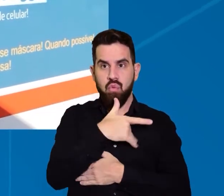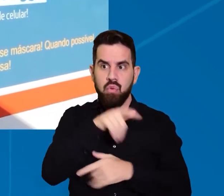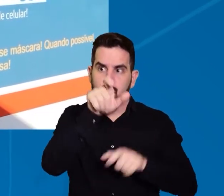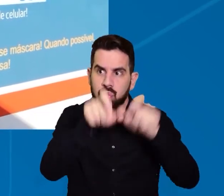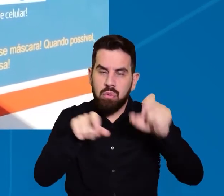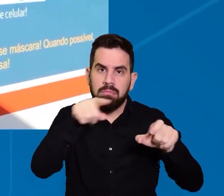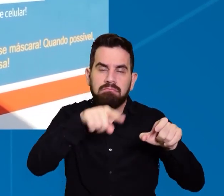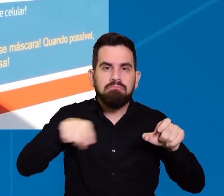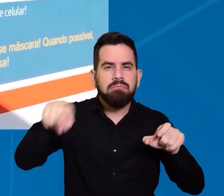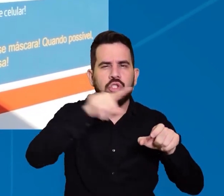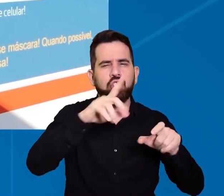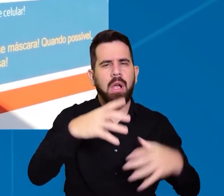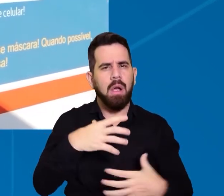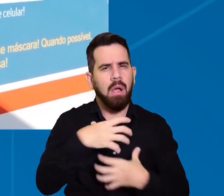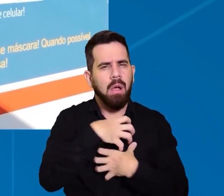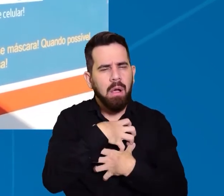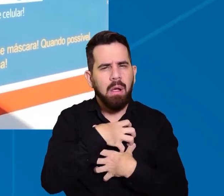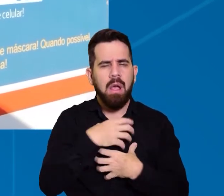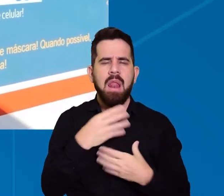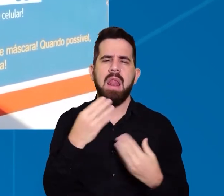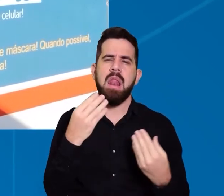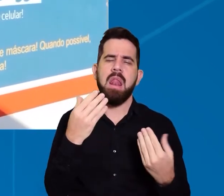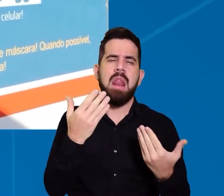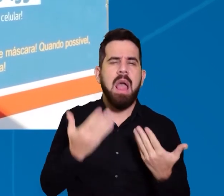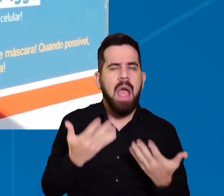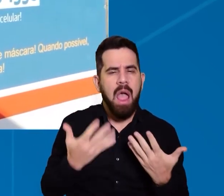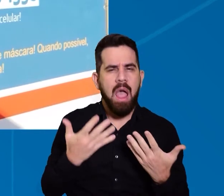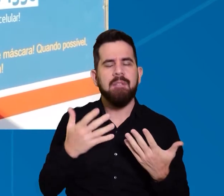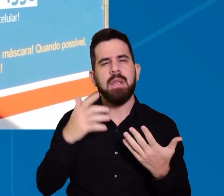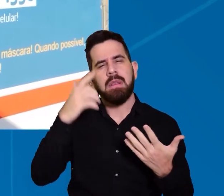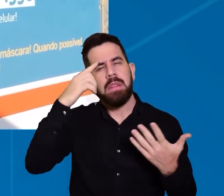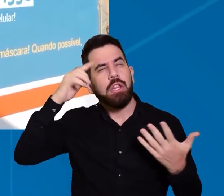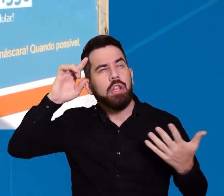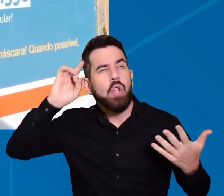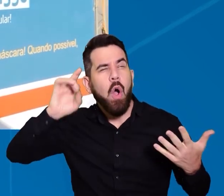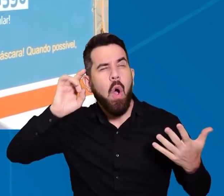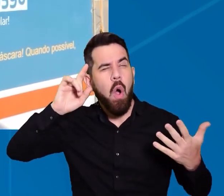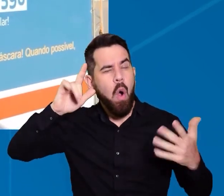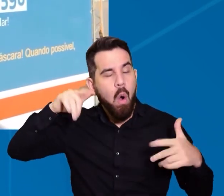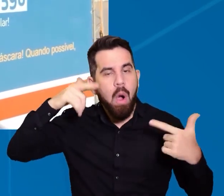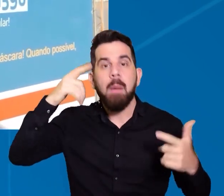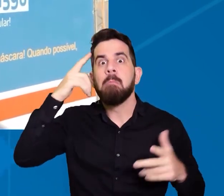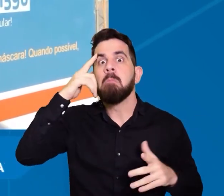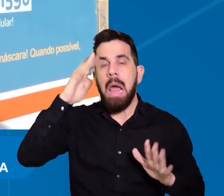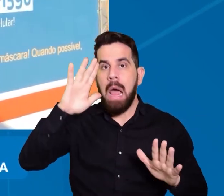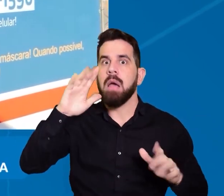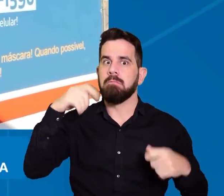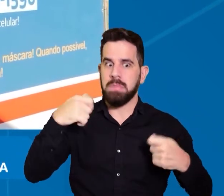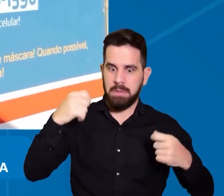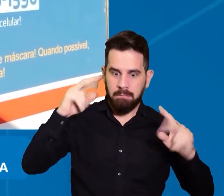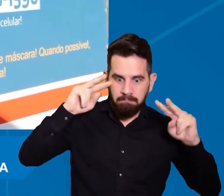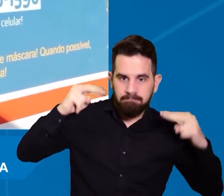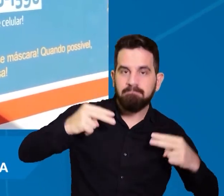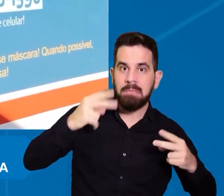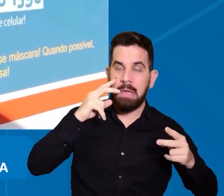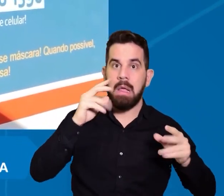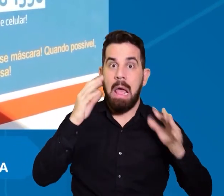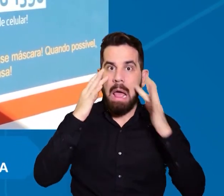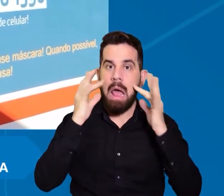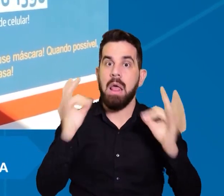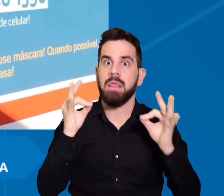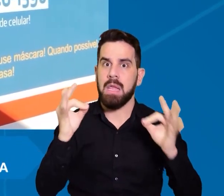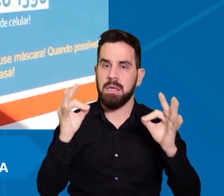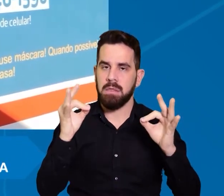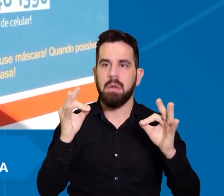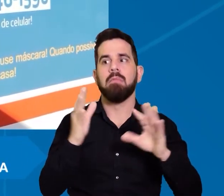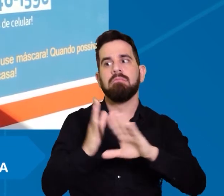sintomas leves, por mais que seja uma dor de cabeça, adote uma postura de proatividade, procurando a qualquer sintoma uma unidade básica de saúde.